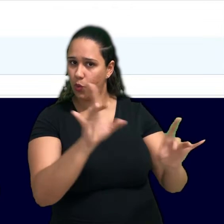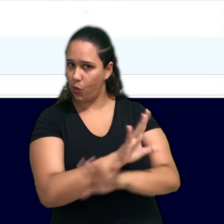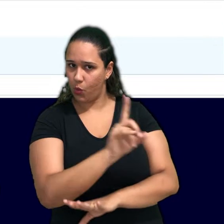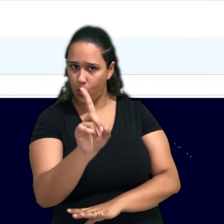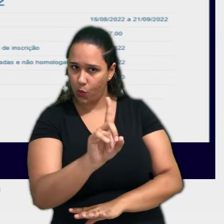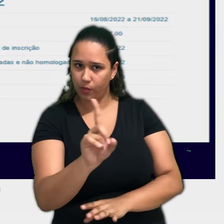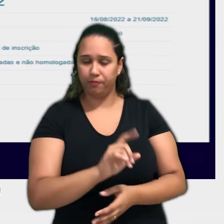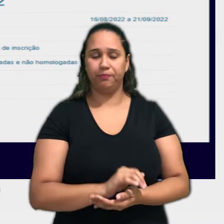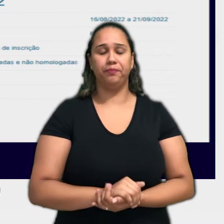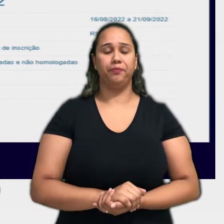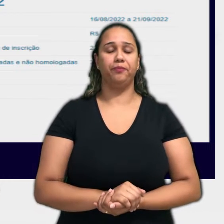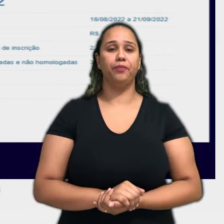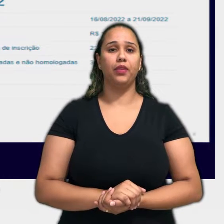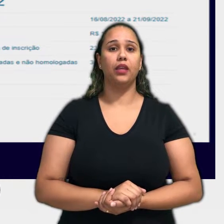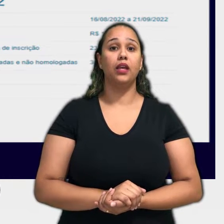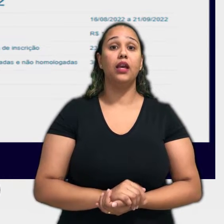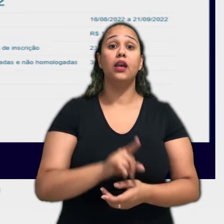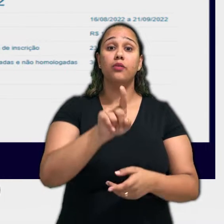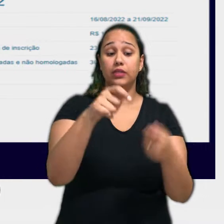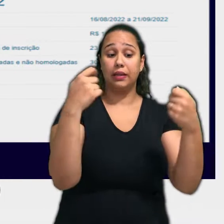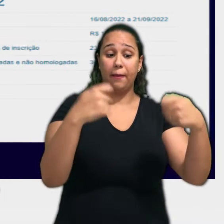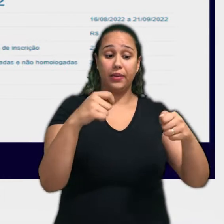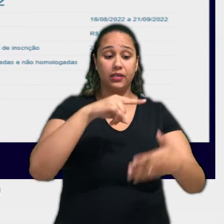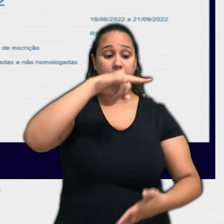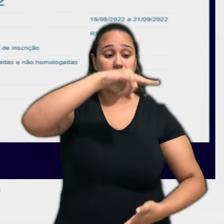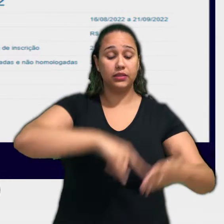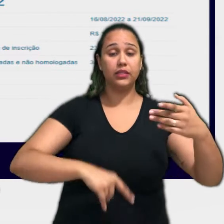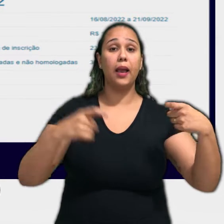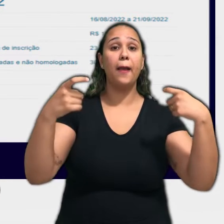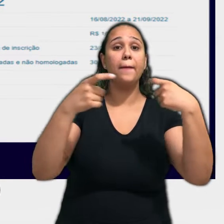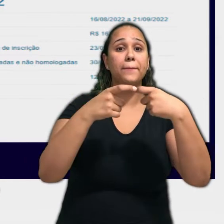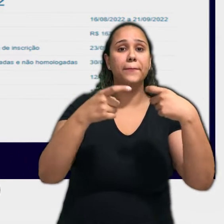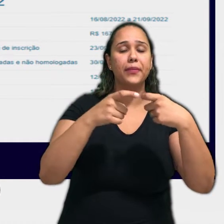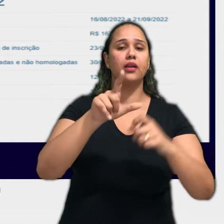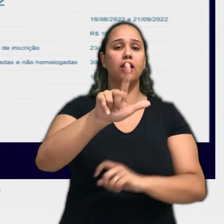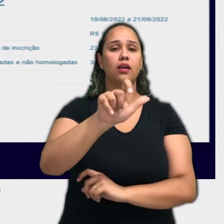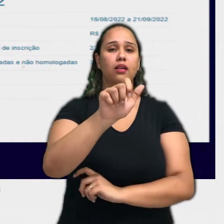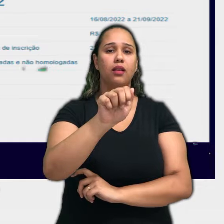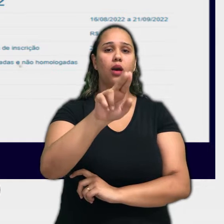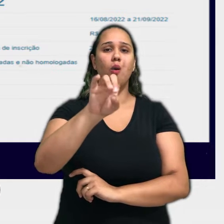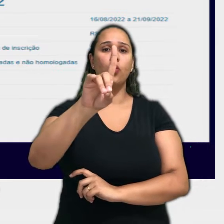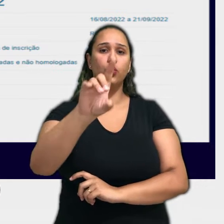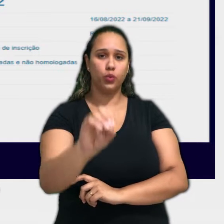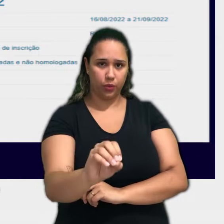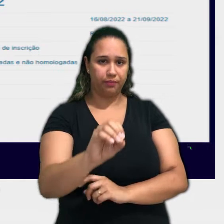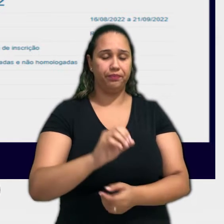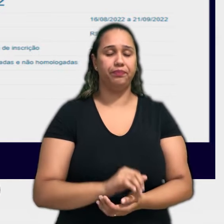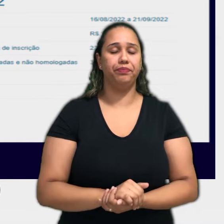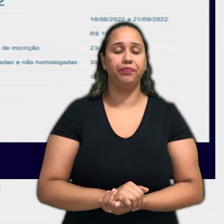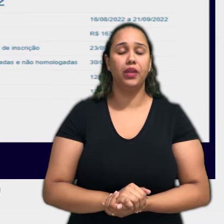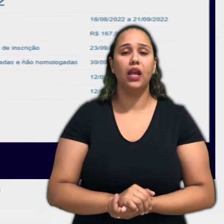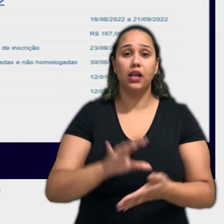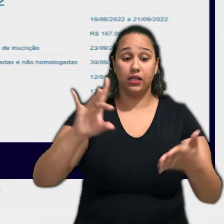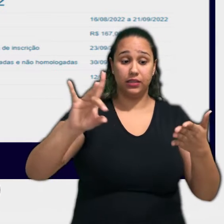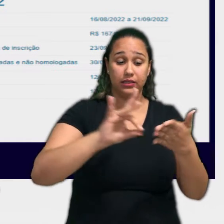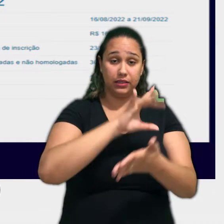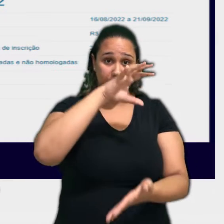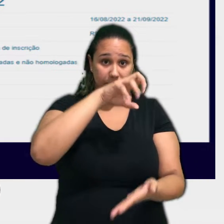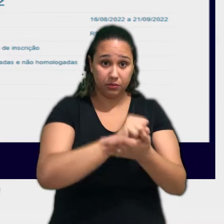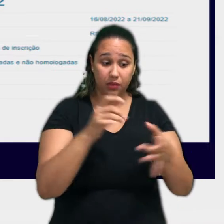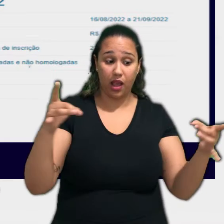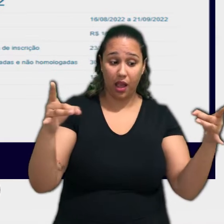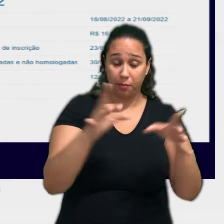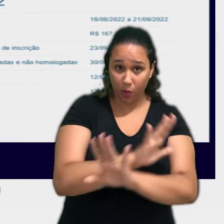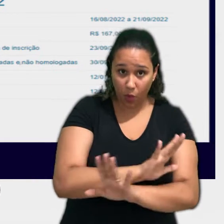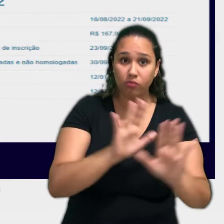outra coisa. O envio do laudo para análise, como nós comentamos no vídeo. Concluindo a inscrição, você irá para o menu